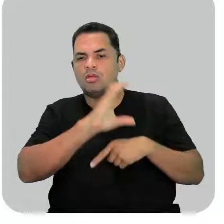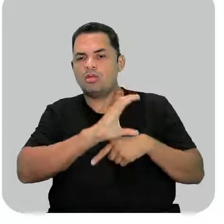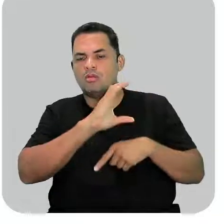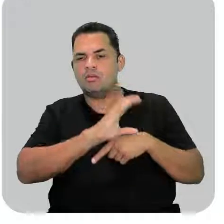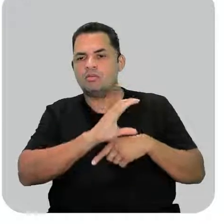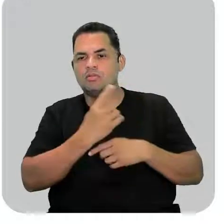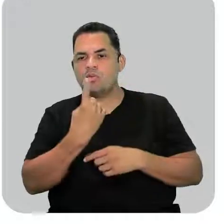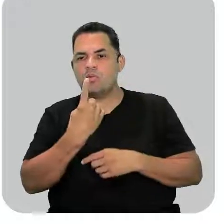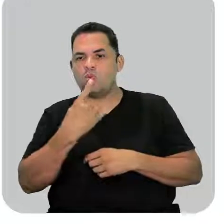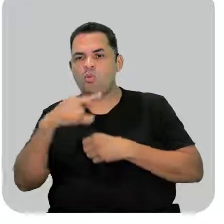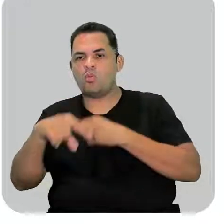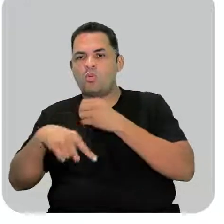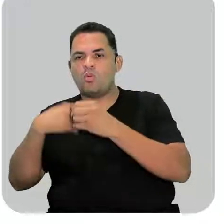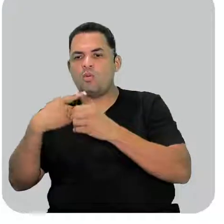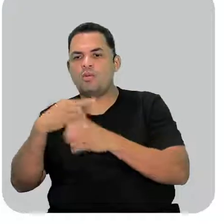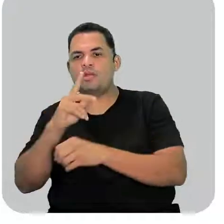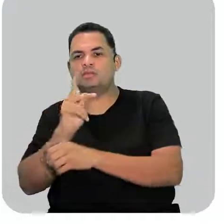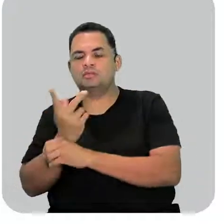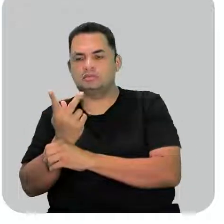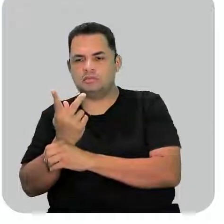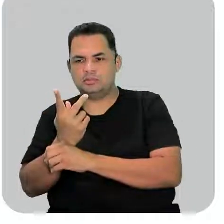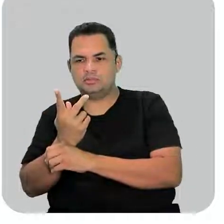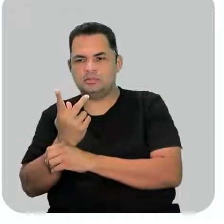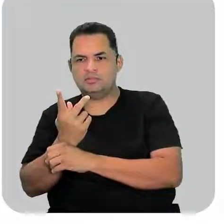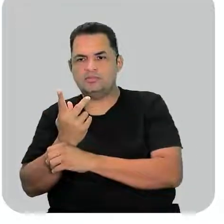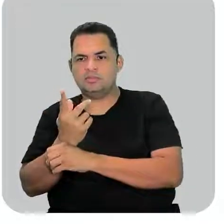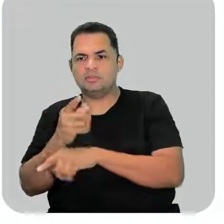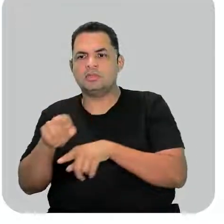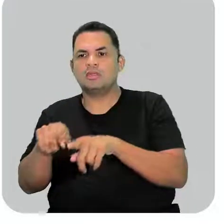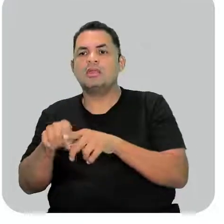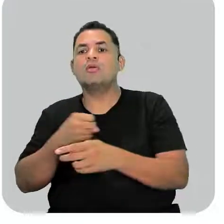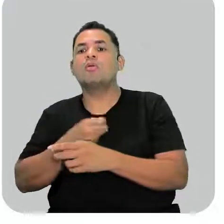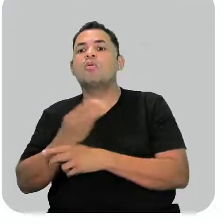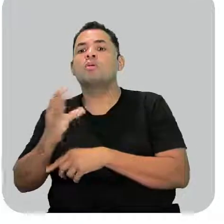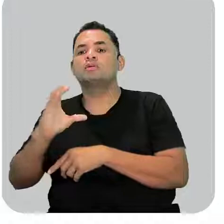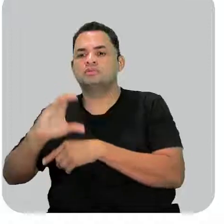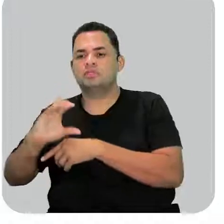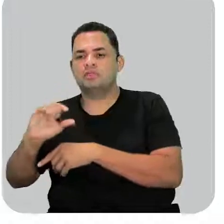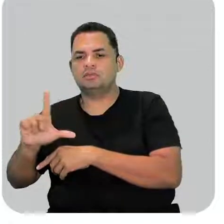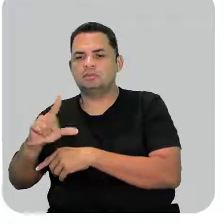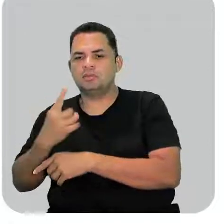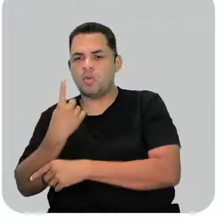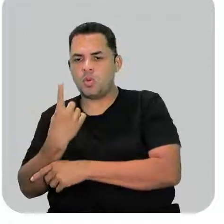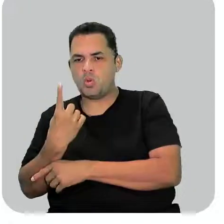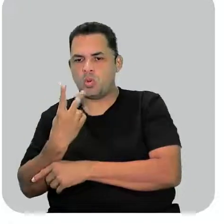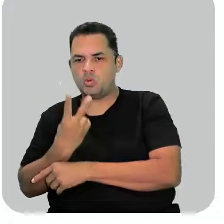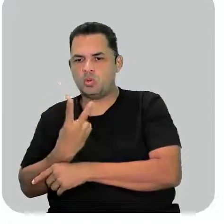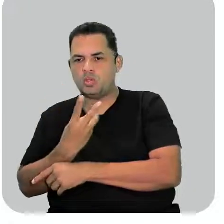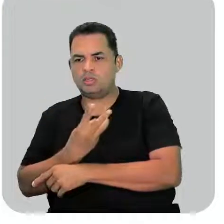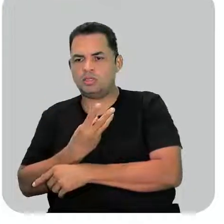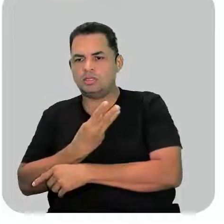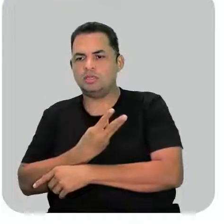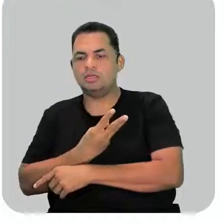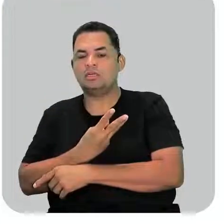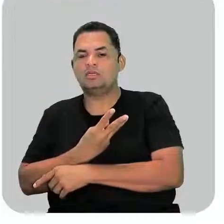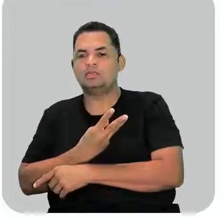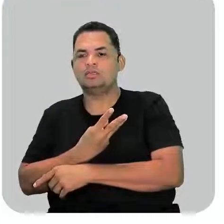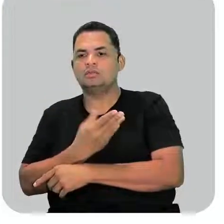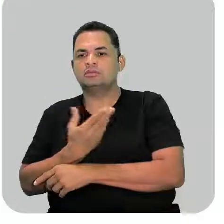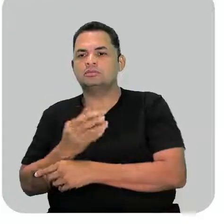um átomo de hidrogênio e quantos átomos de cloro? Um, dois, três.